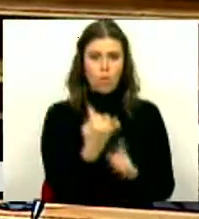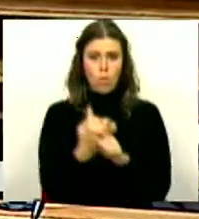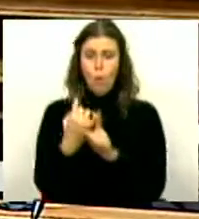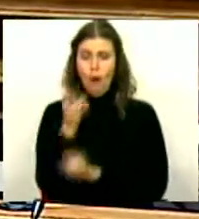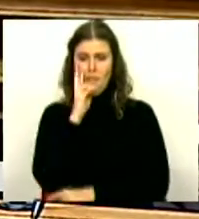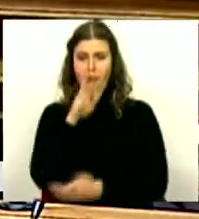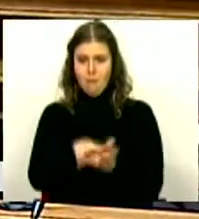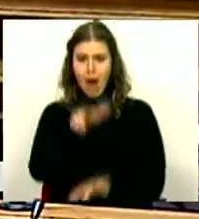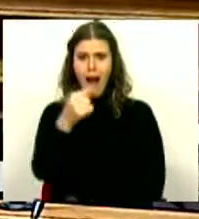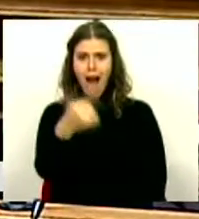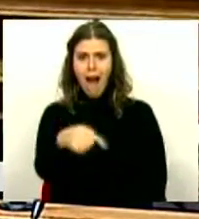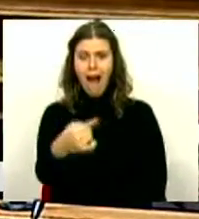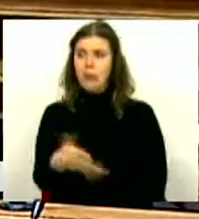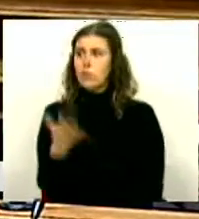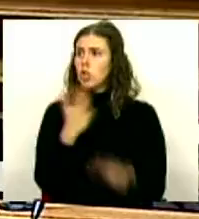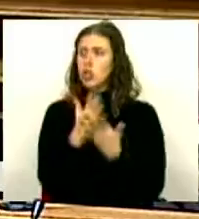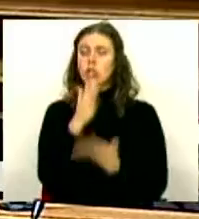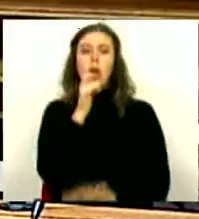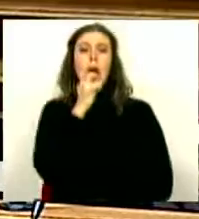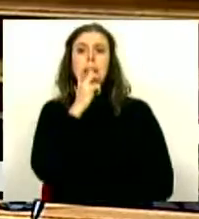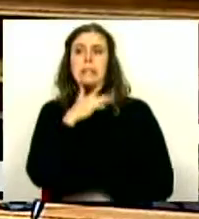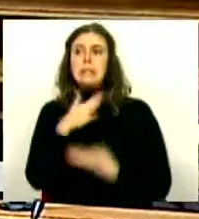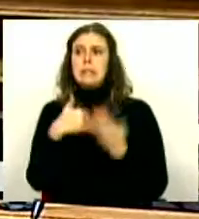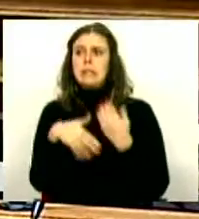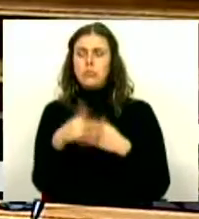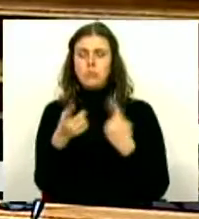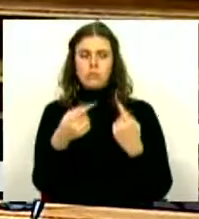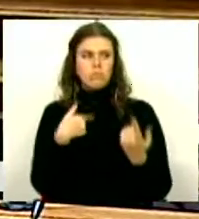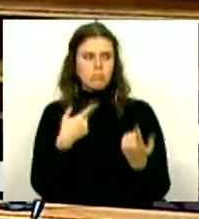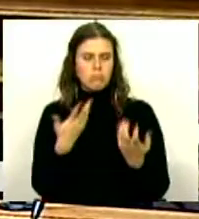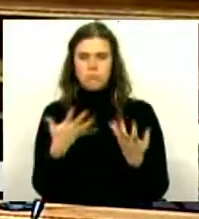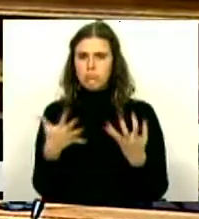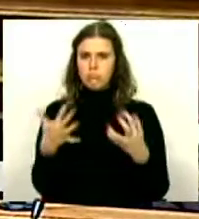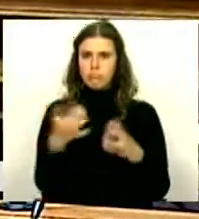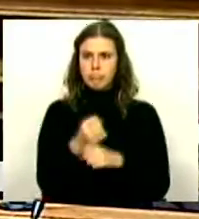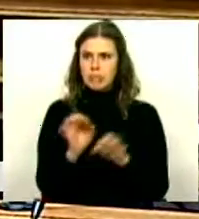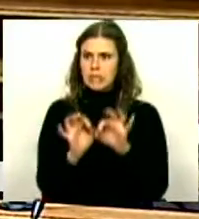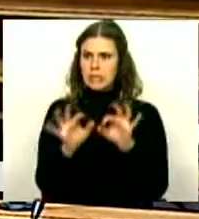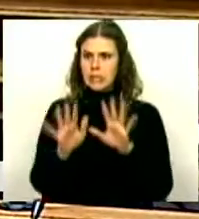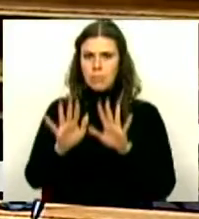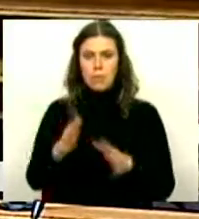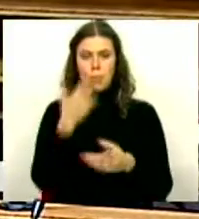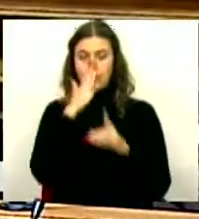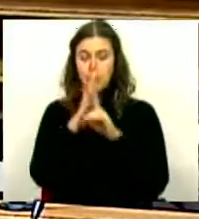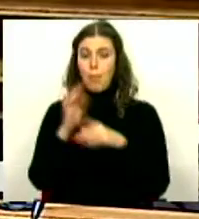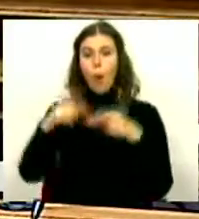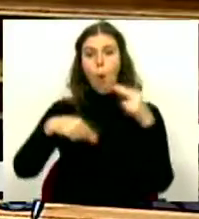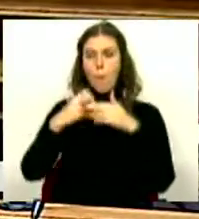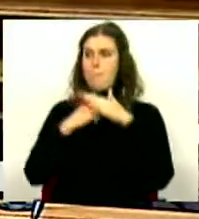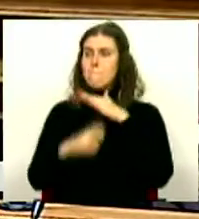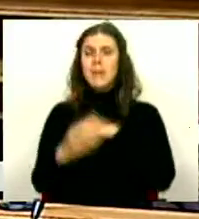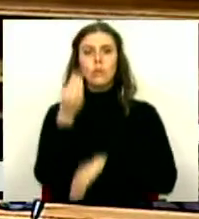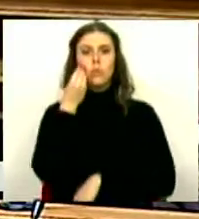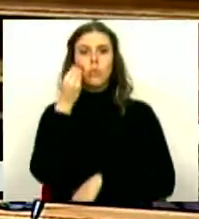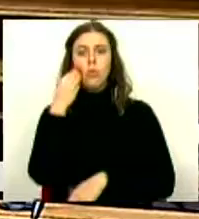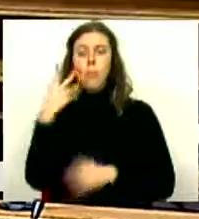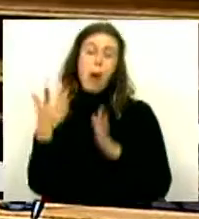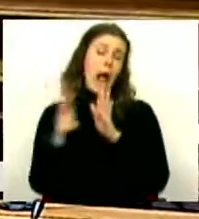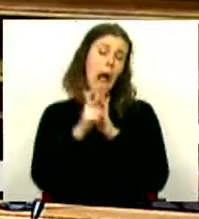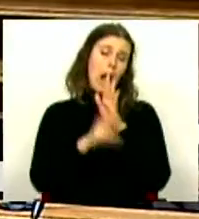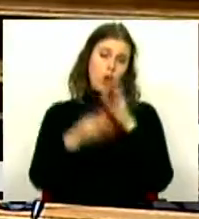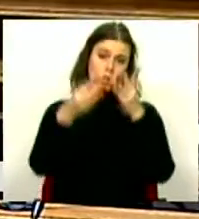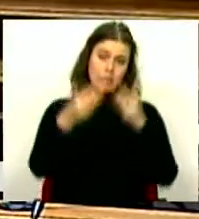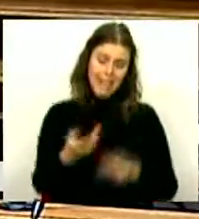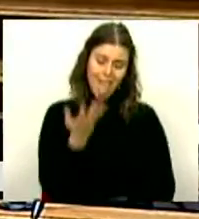validado, a não ser que fizesse um mostrengo como aquele que suspendeu as obras do Metro, através de uma norma orçamental.